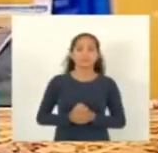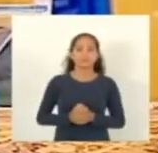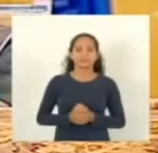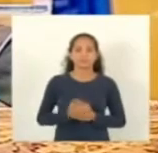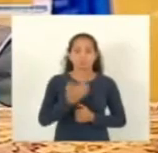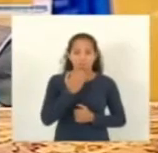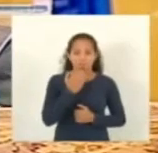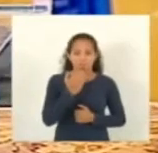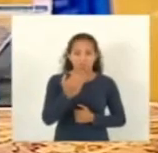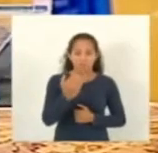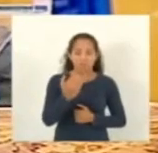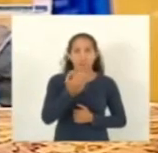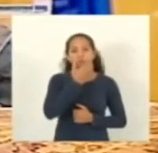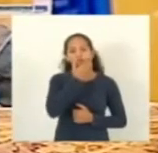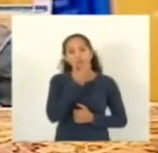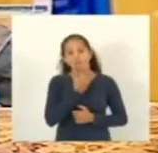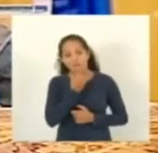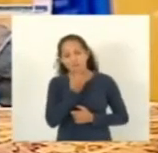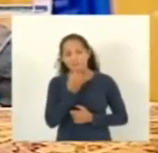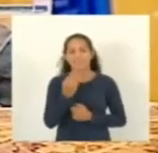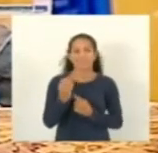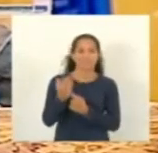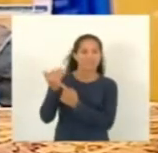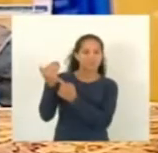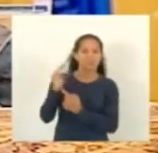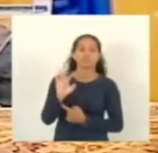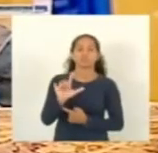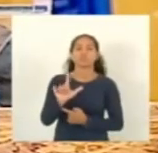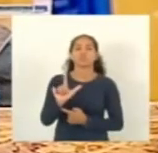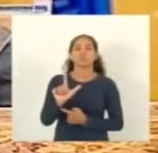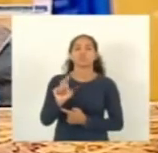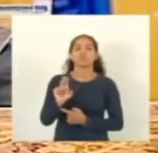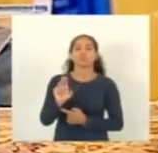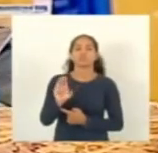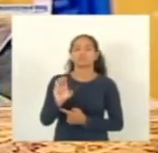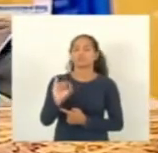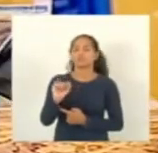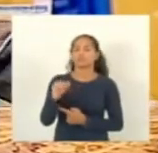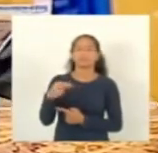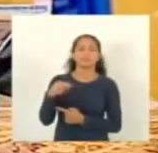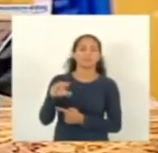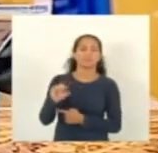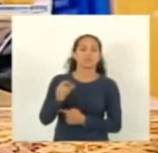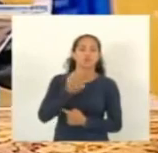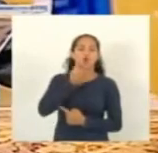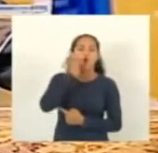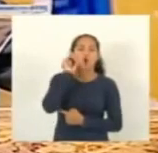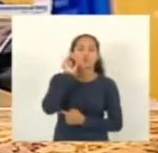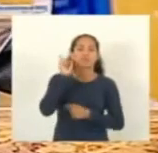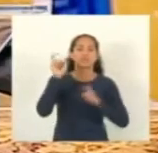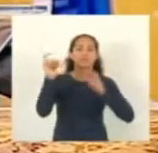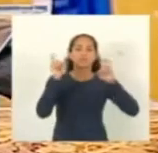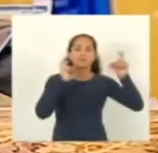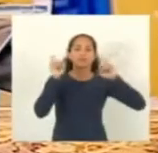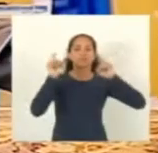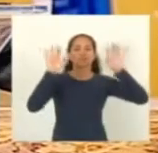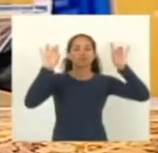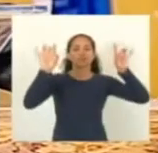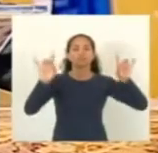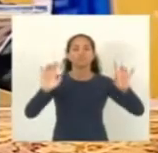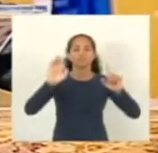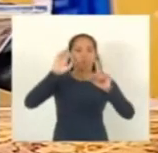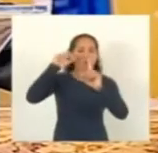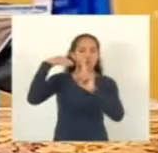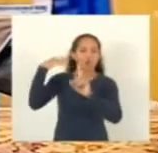Luciano, que coloque ali no telão, tivemos uma sessão ontem solene, em homenagem